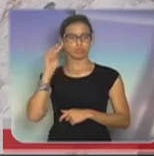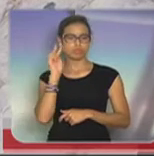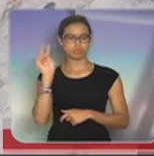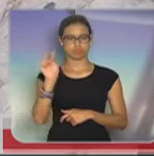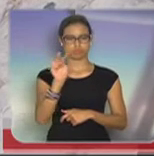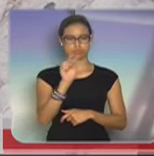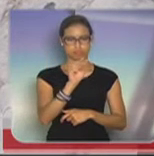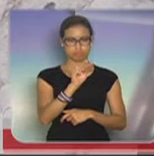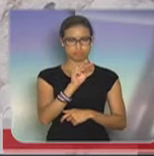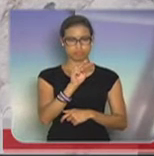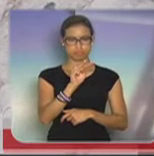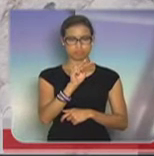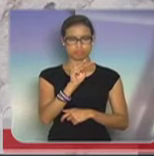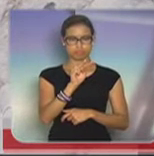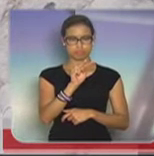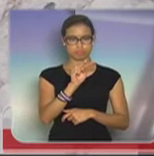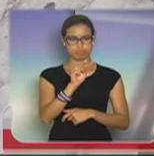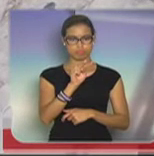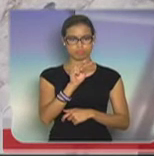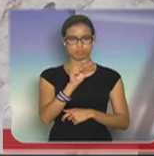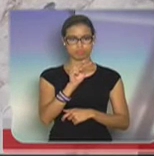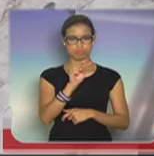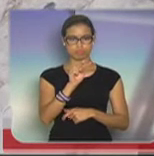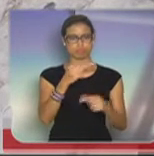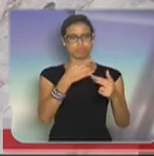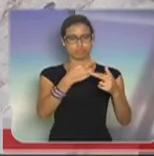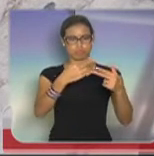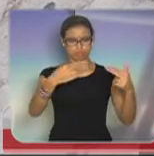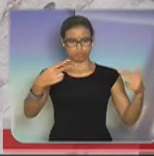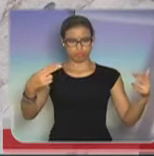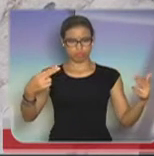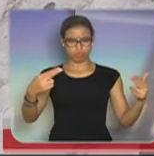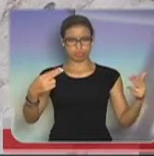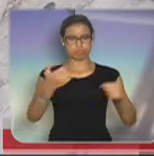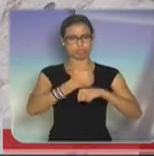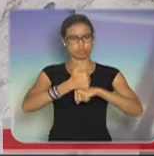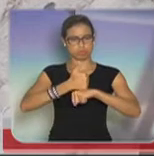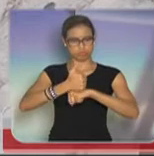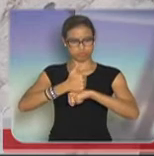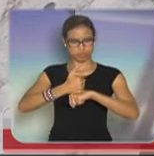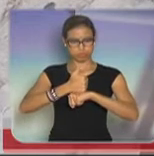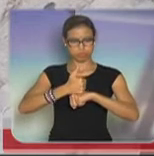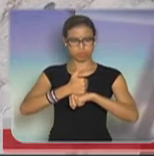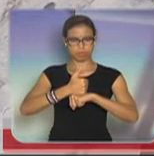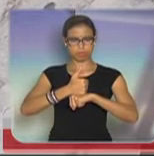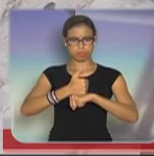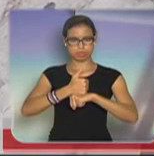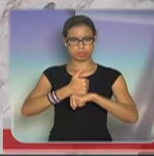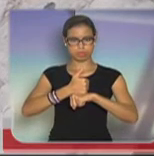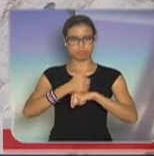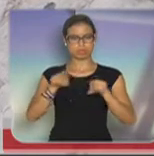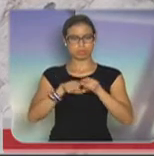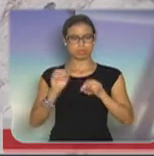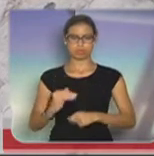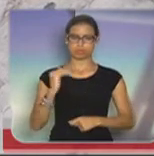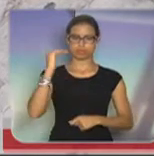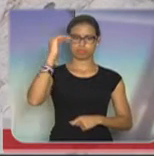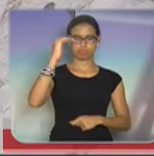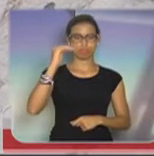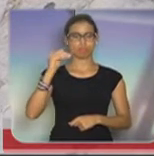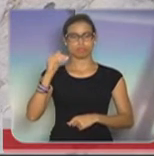verificar em loco o profissionalismo, o grau de vibração profissional,